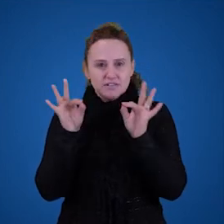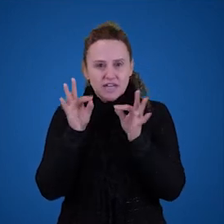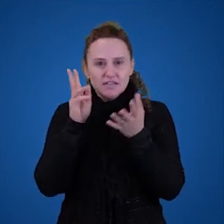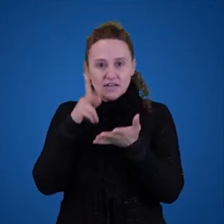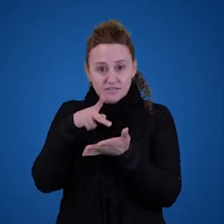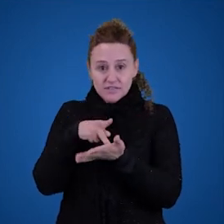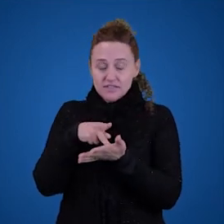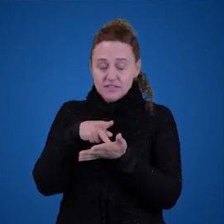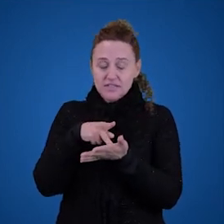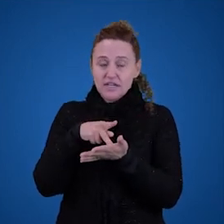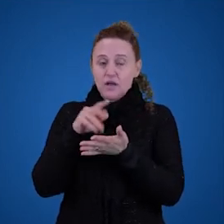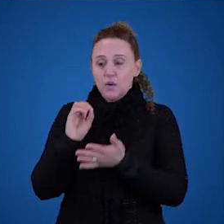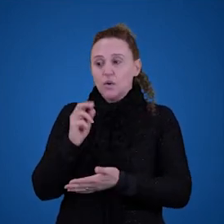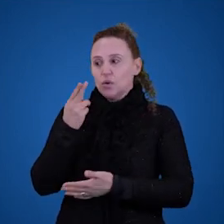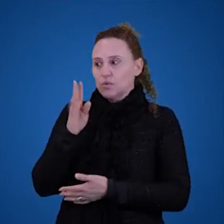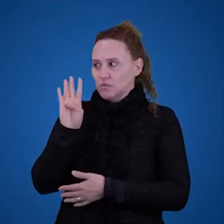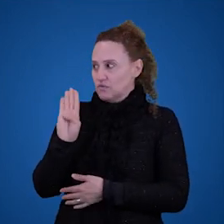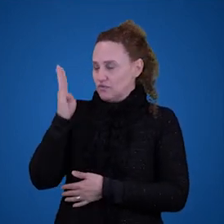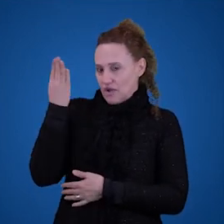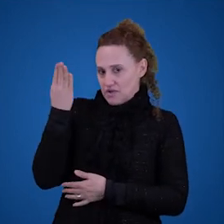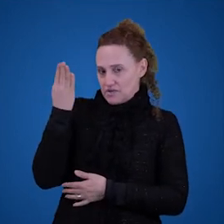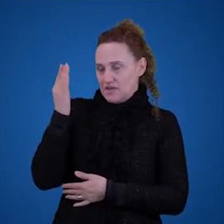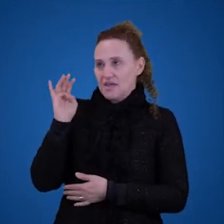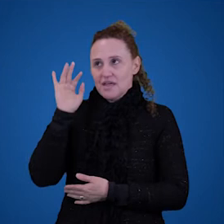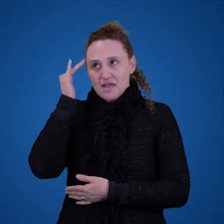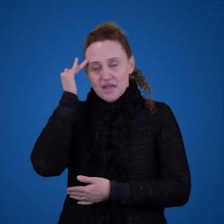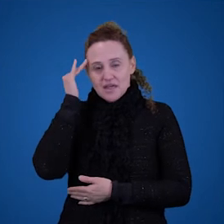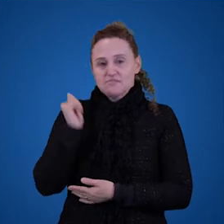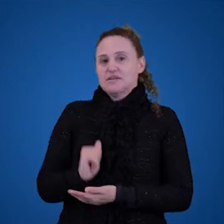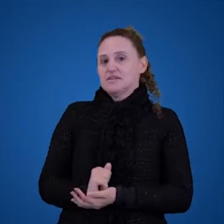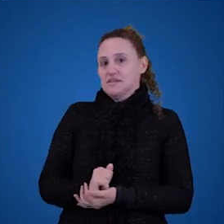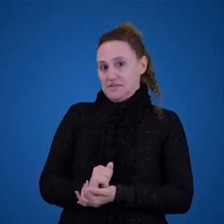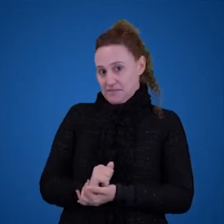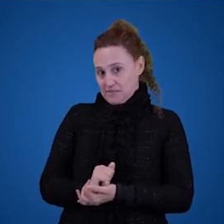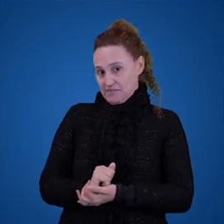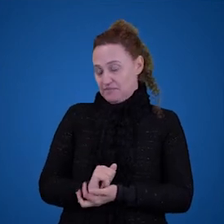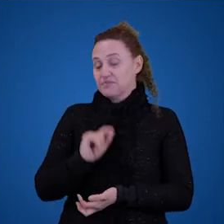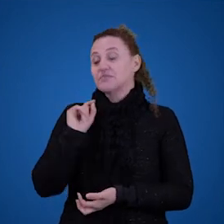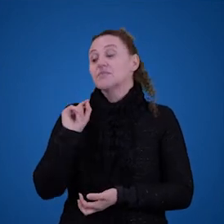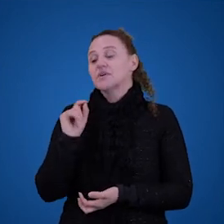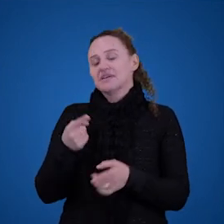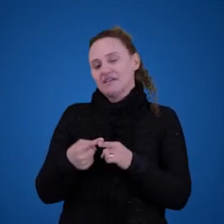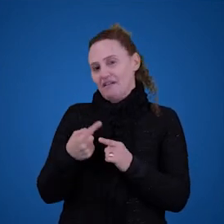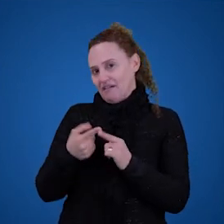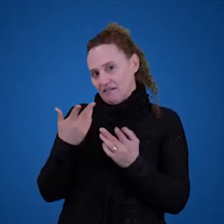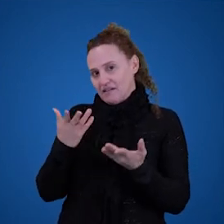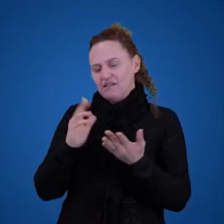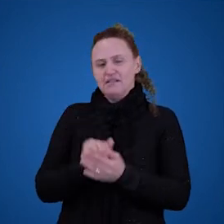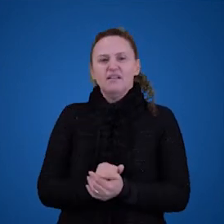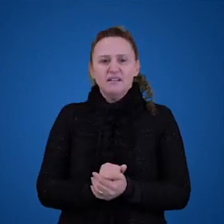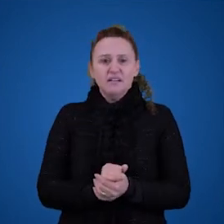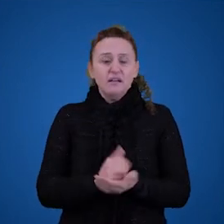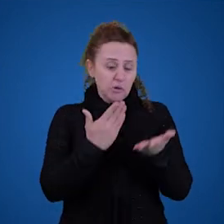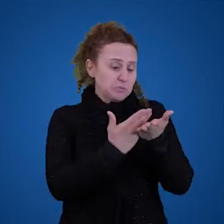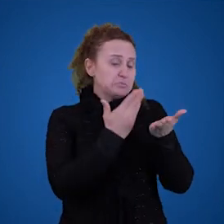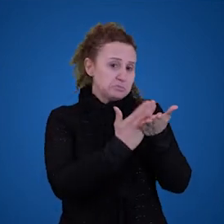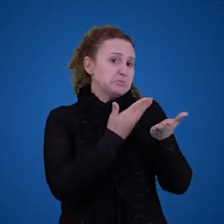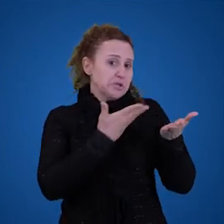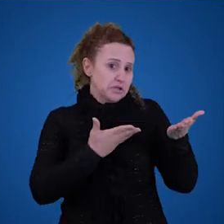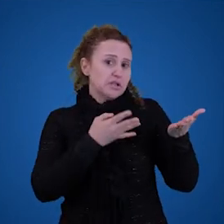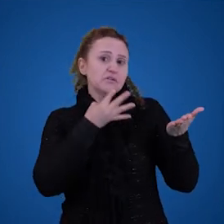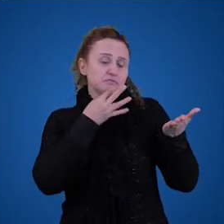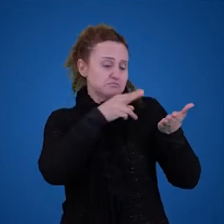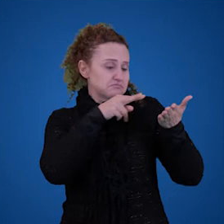é verdadeira ou falsa. Mas ela é pretensamente verdadeira, porque Bentinho, de fato, é um personagem bastante ciumento.